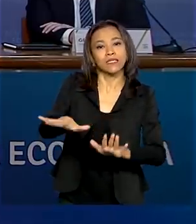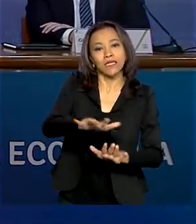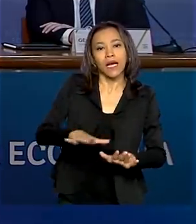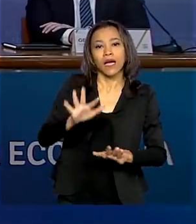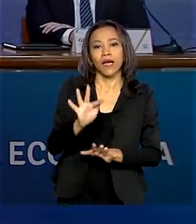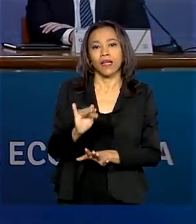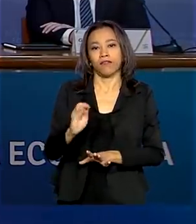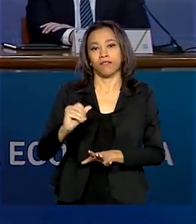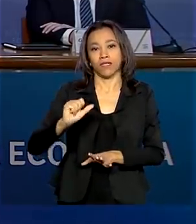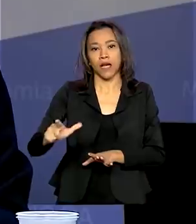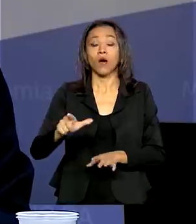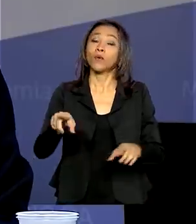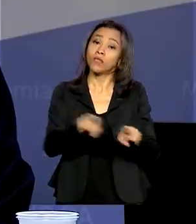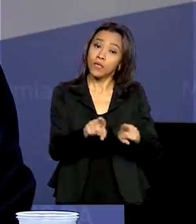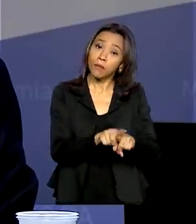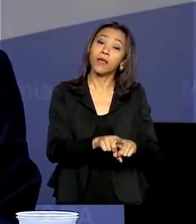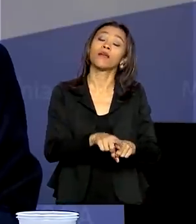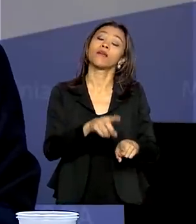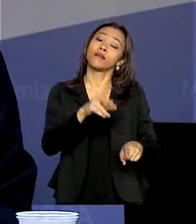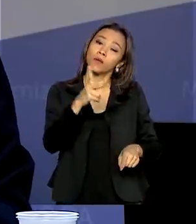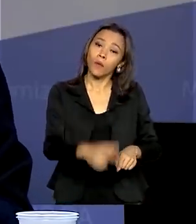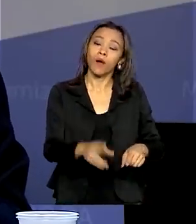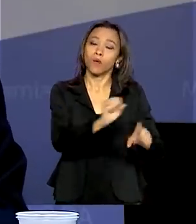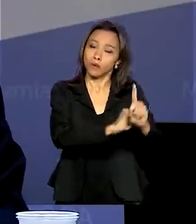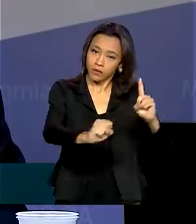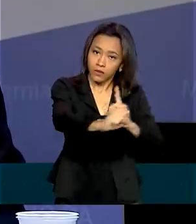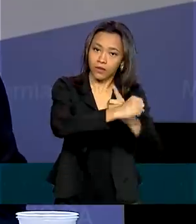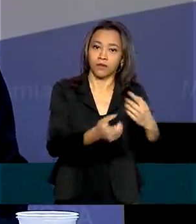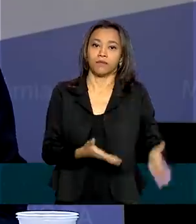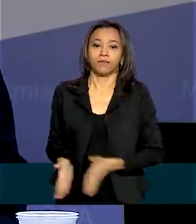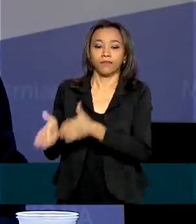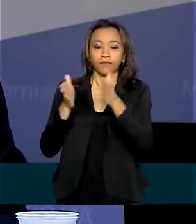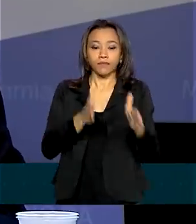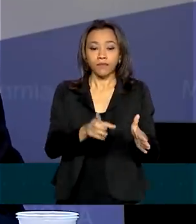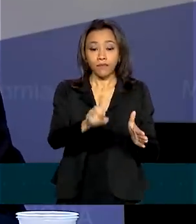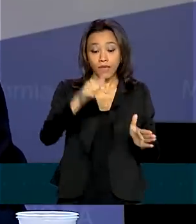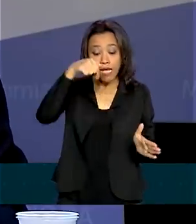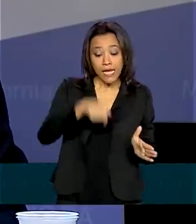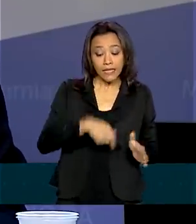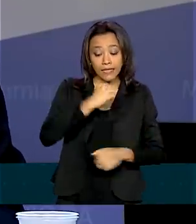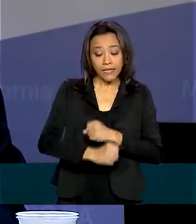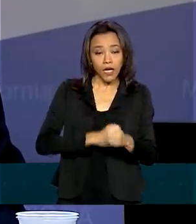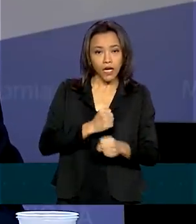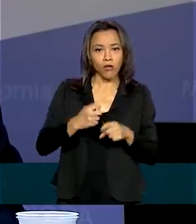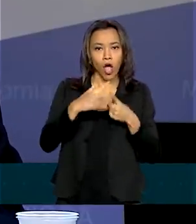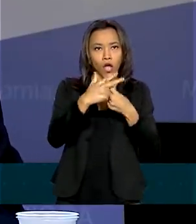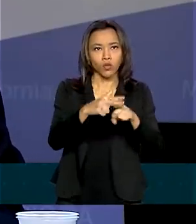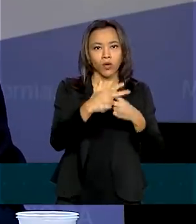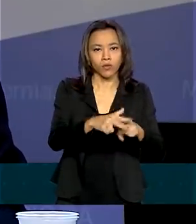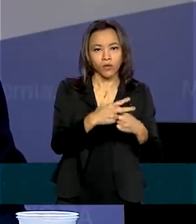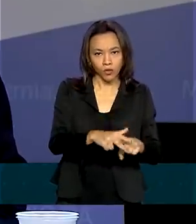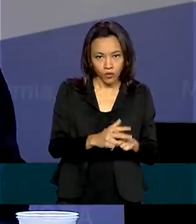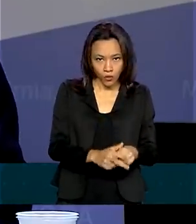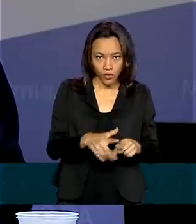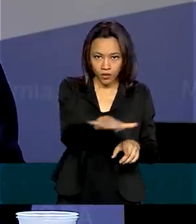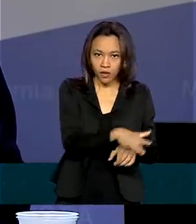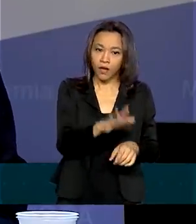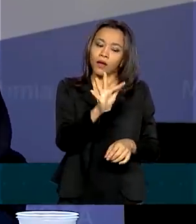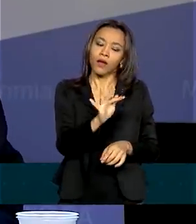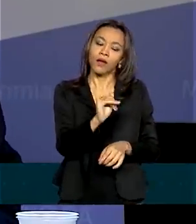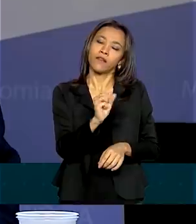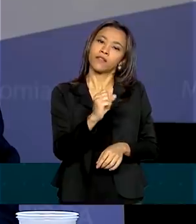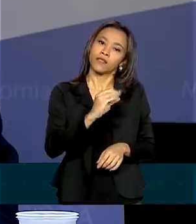cuidado com a população. Neste ano, o primordial não é ajuste fiscal. Neste ano, primordial é a gente dar